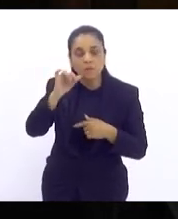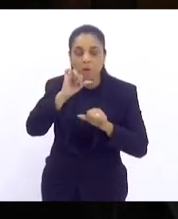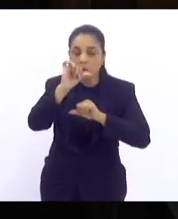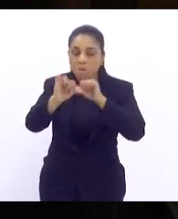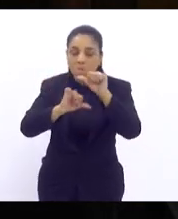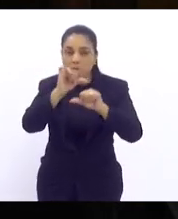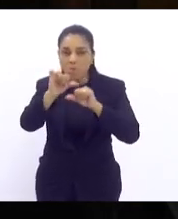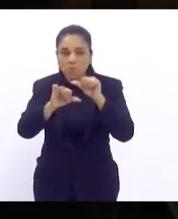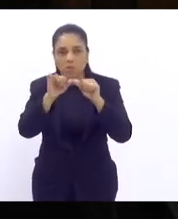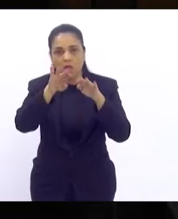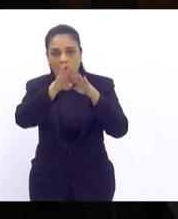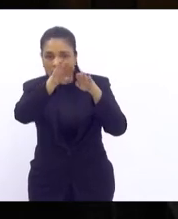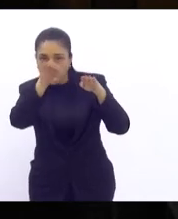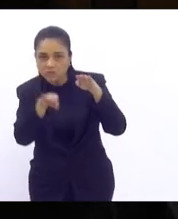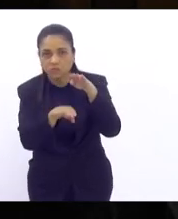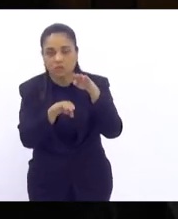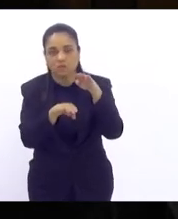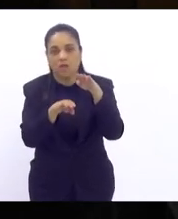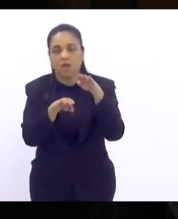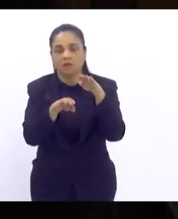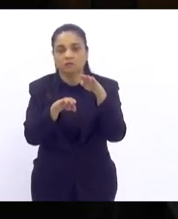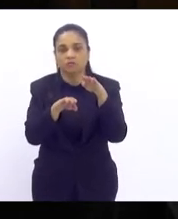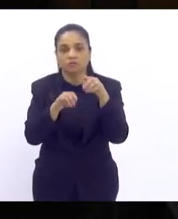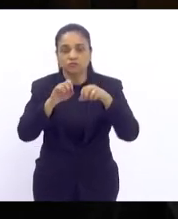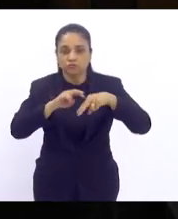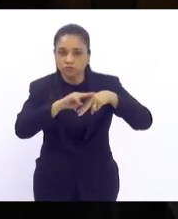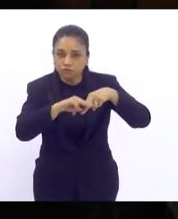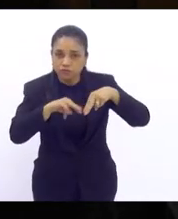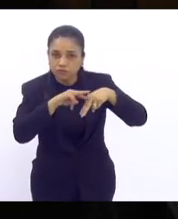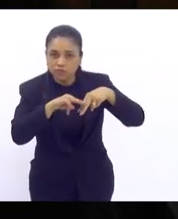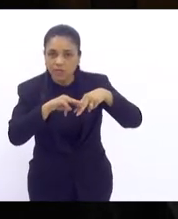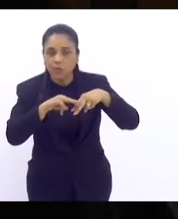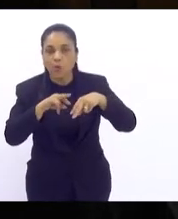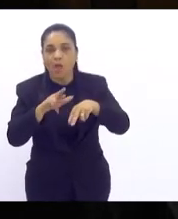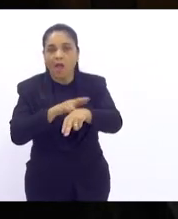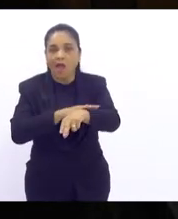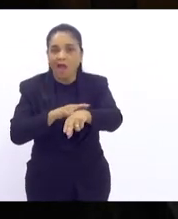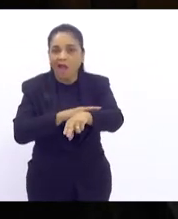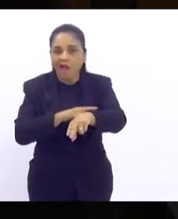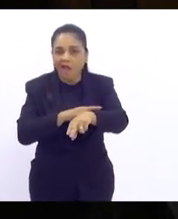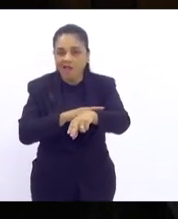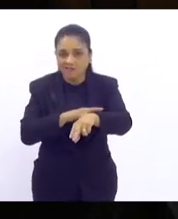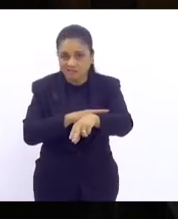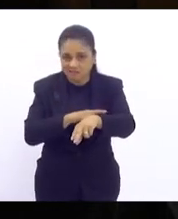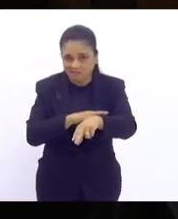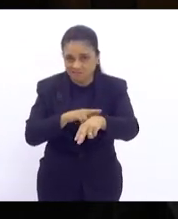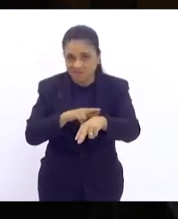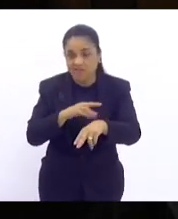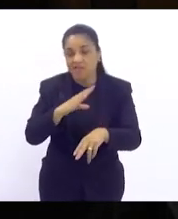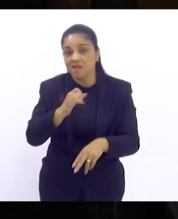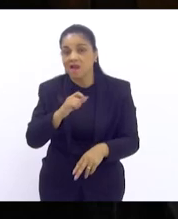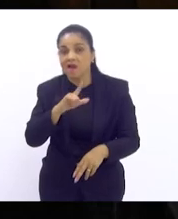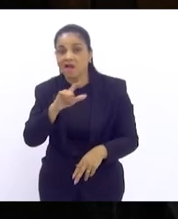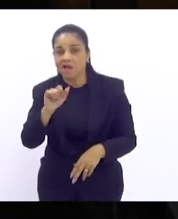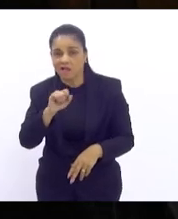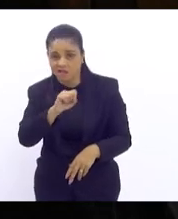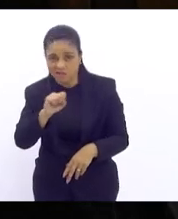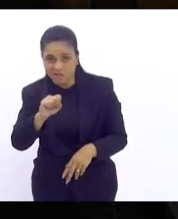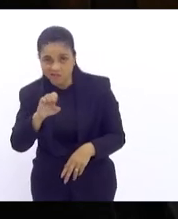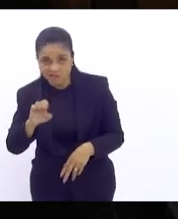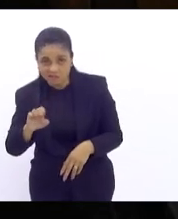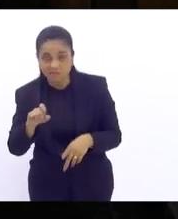quadro de desigualdade de desigualdade de gênero raça e classe no nosso país mas não só isso de